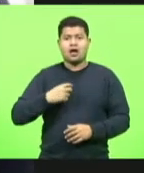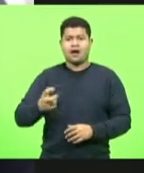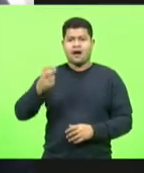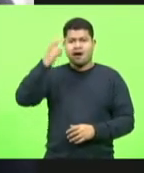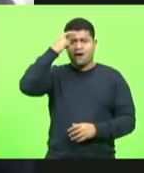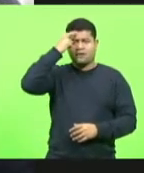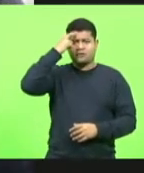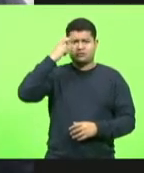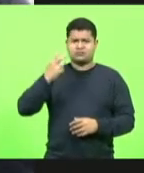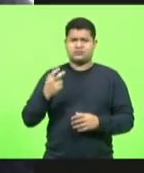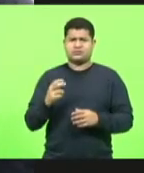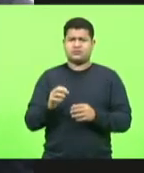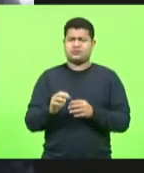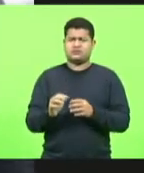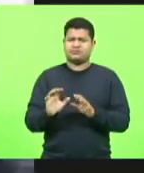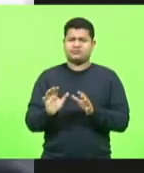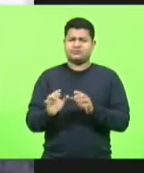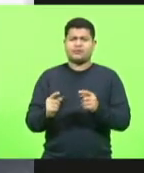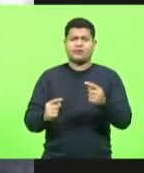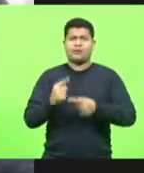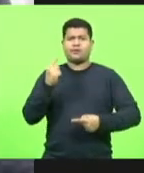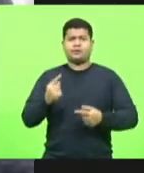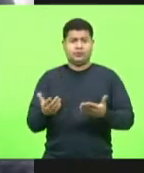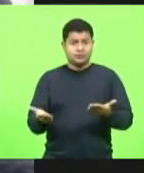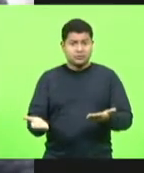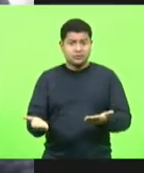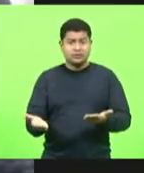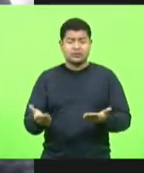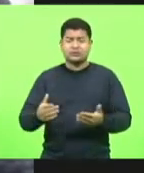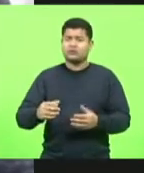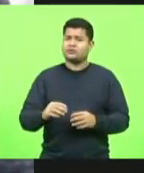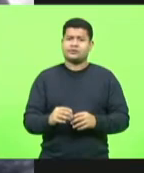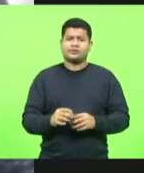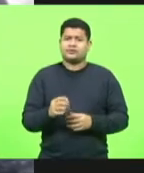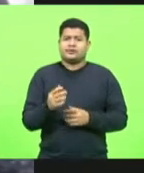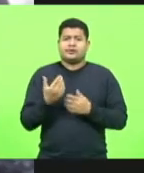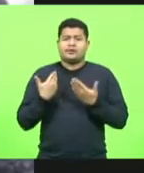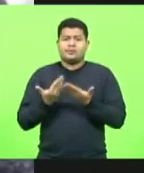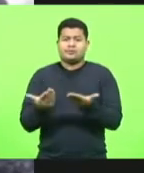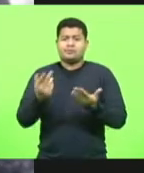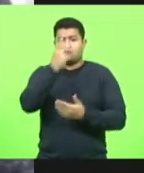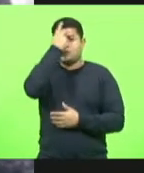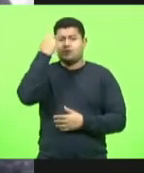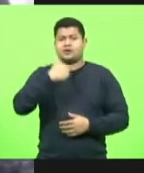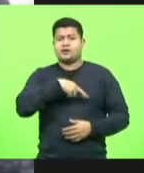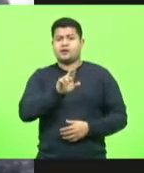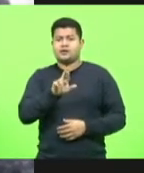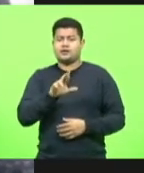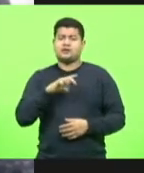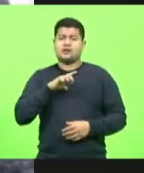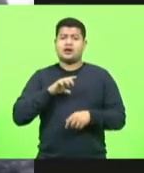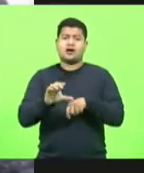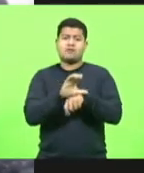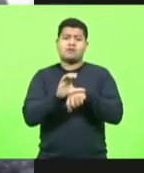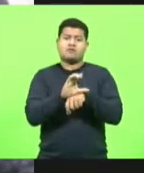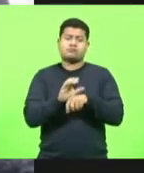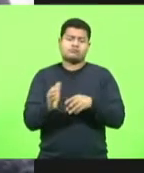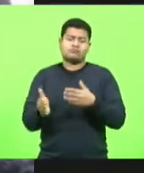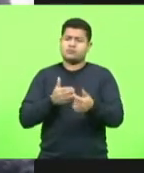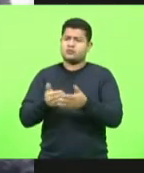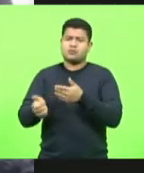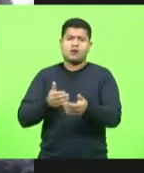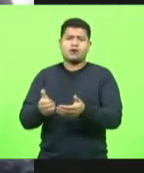religioso tem o direito constitucional de participar, seja o Conselho de Segurança,